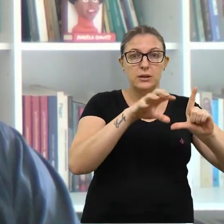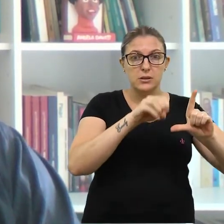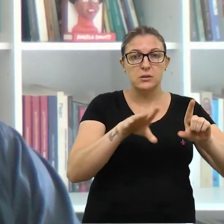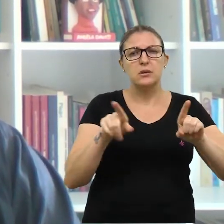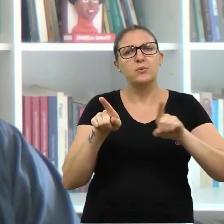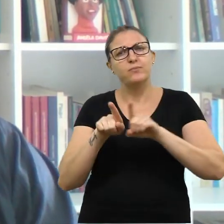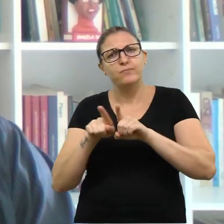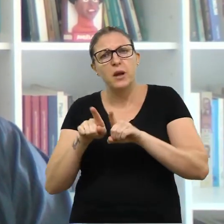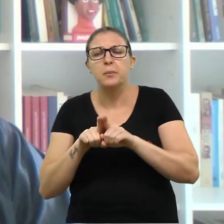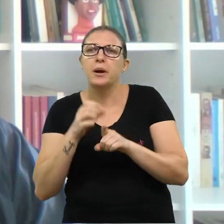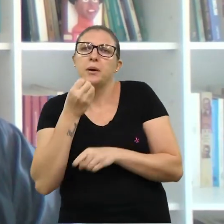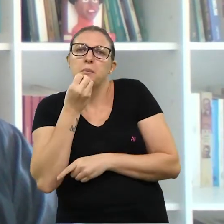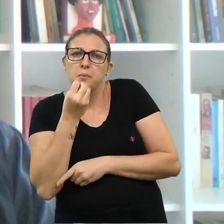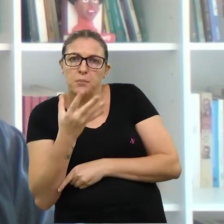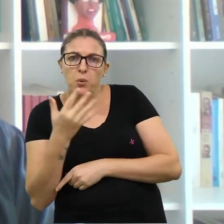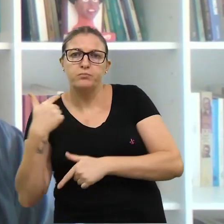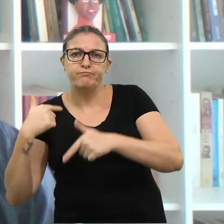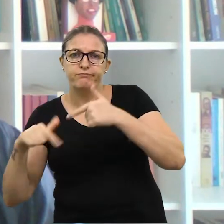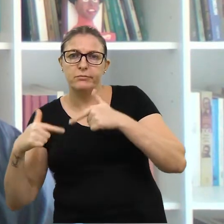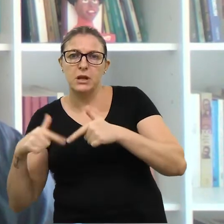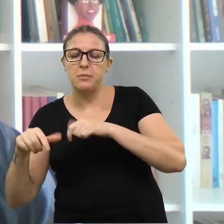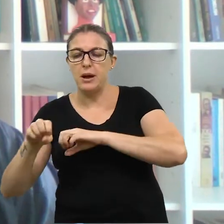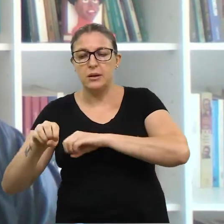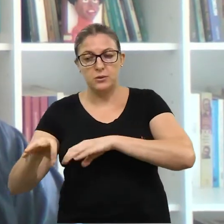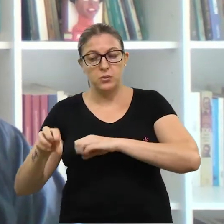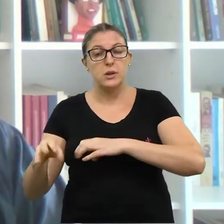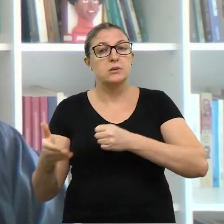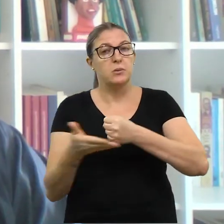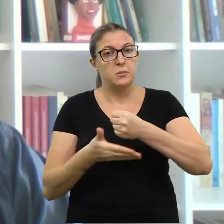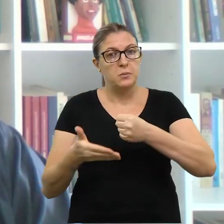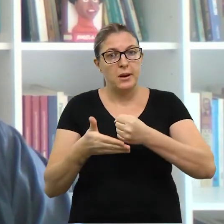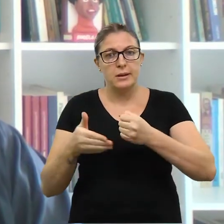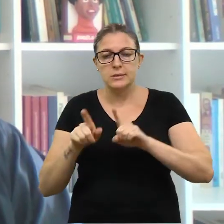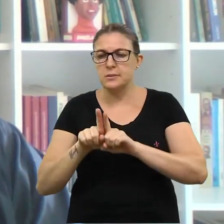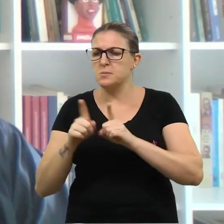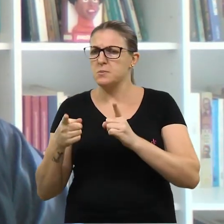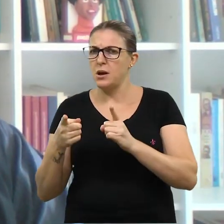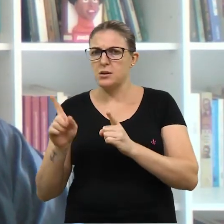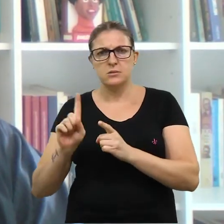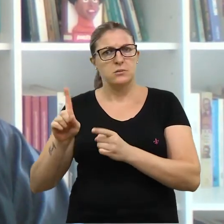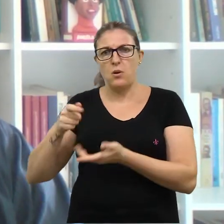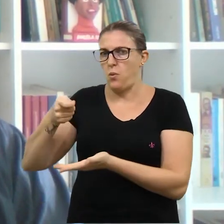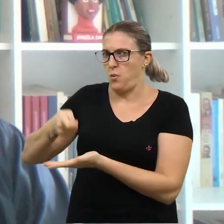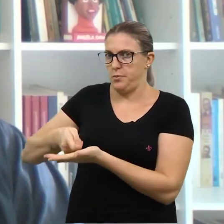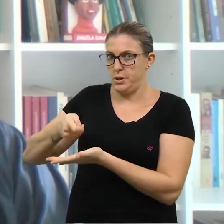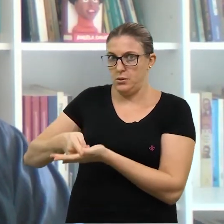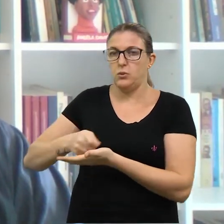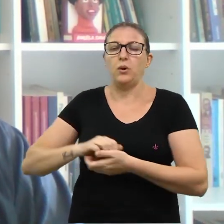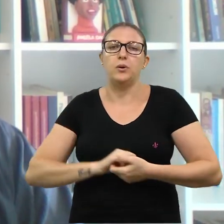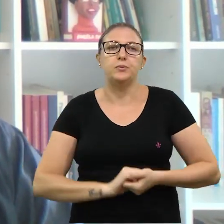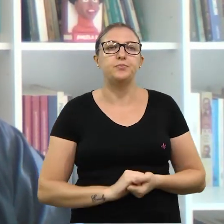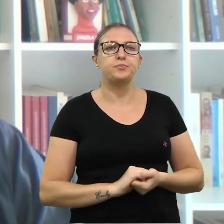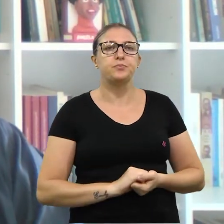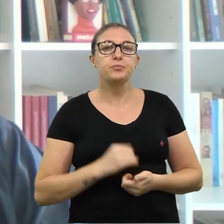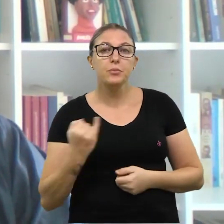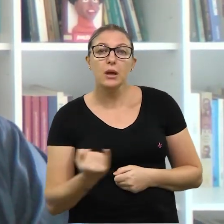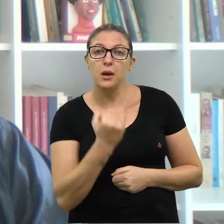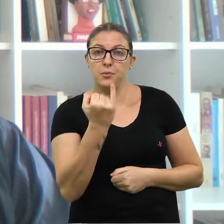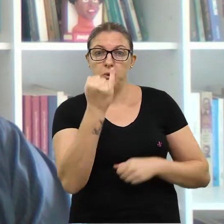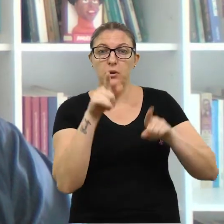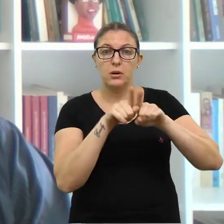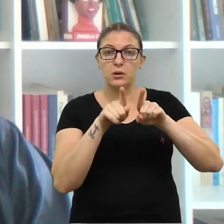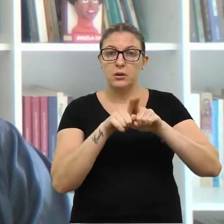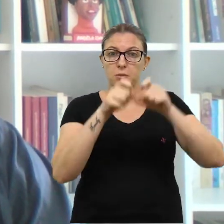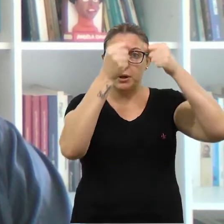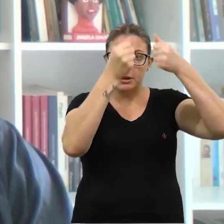preferencialmente, ele seja professor de educação básica, mesmo que isso não seja uma obrigatoriedade. É